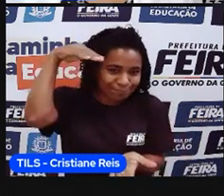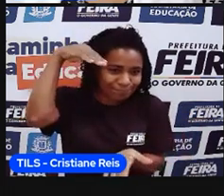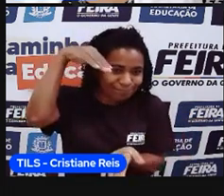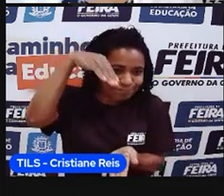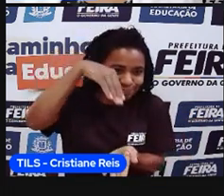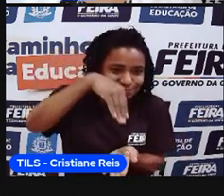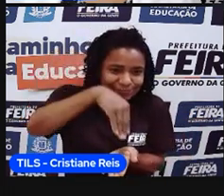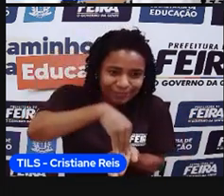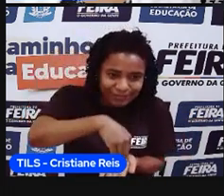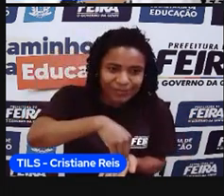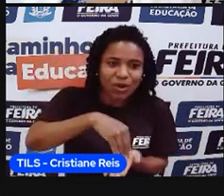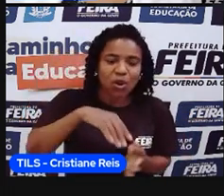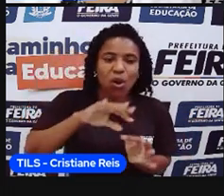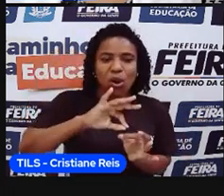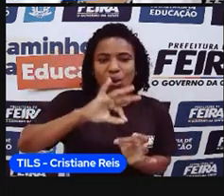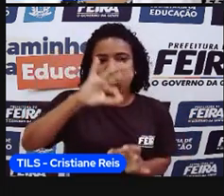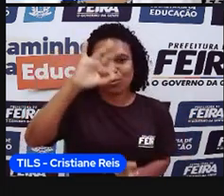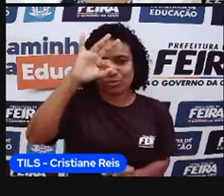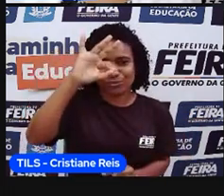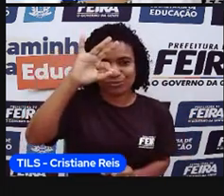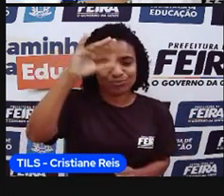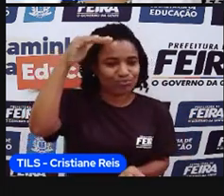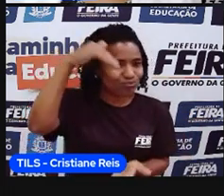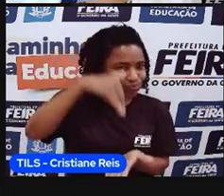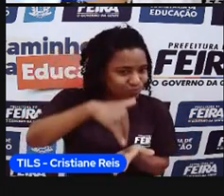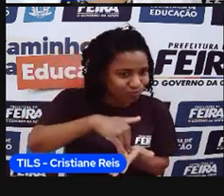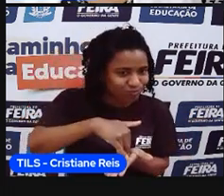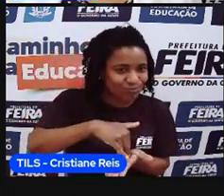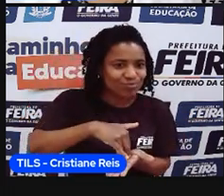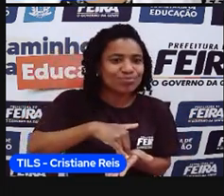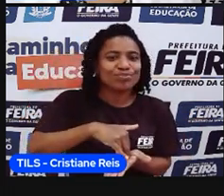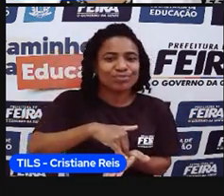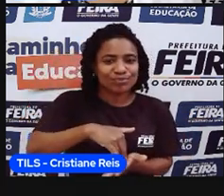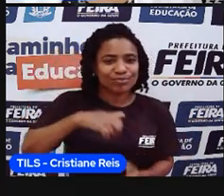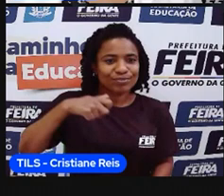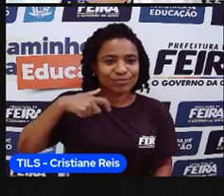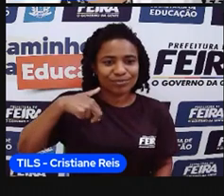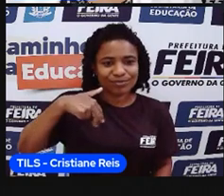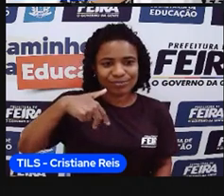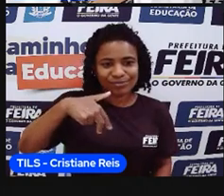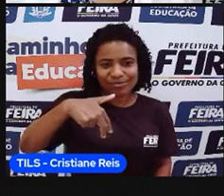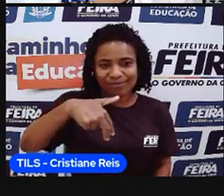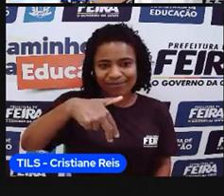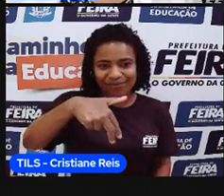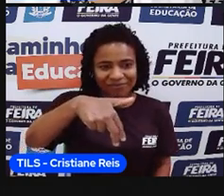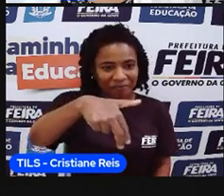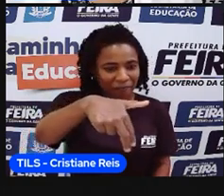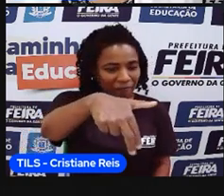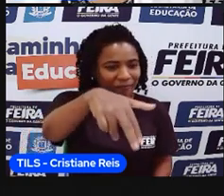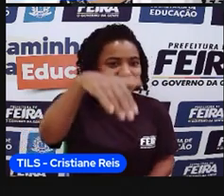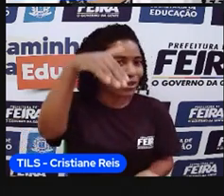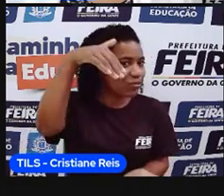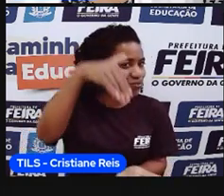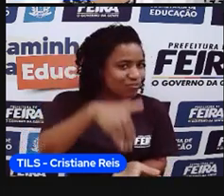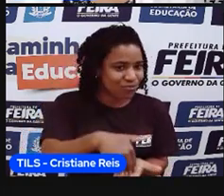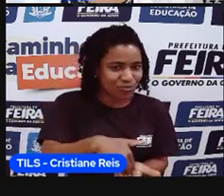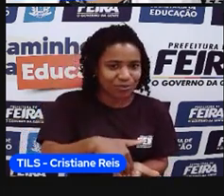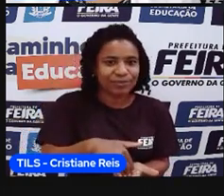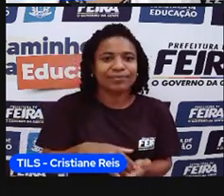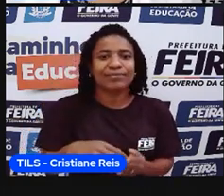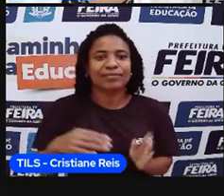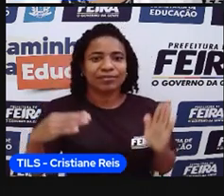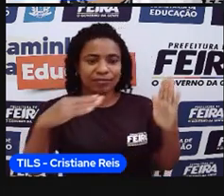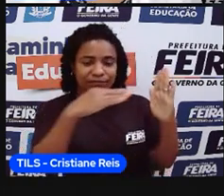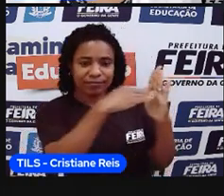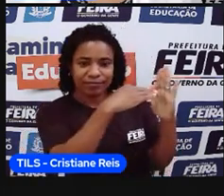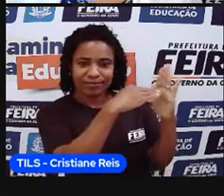é o lugar mais longe que eu posso ir. Eu andando, é o lugar mais longe que eu vou. E aqui na Paraíba, né, tem